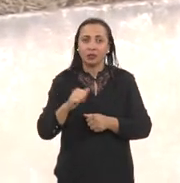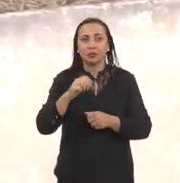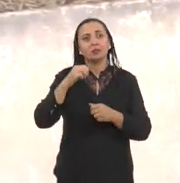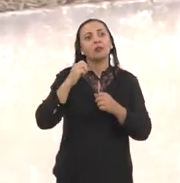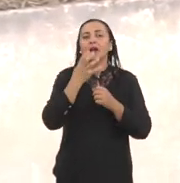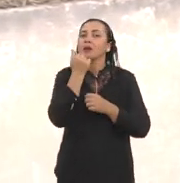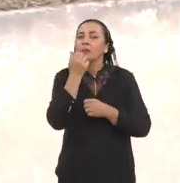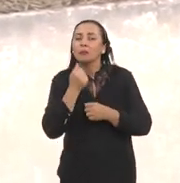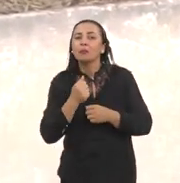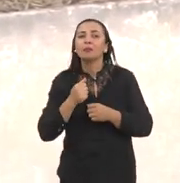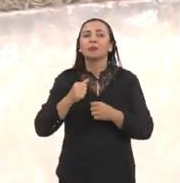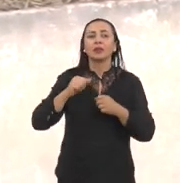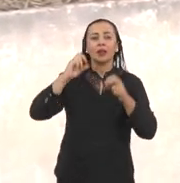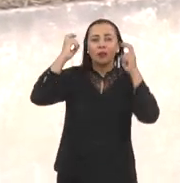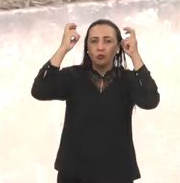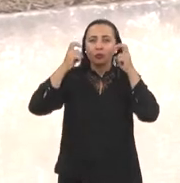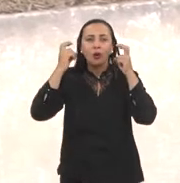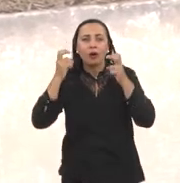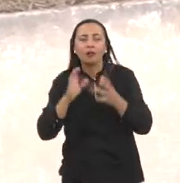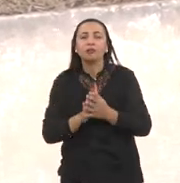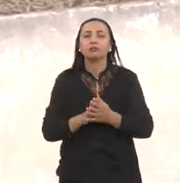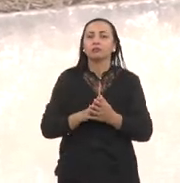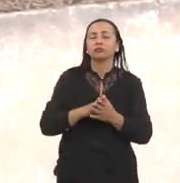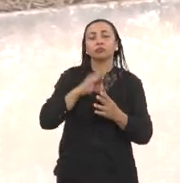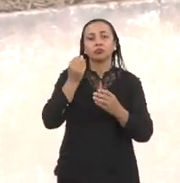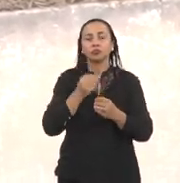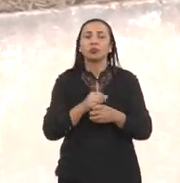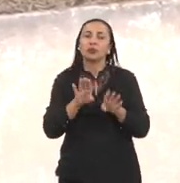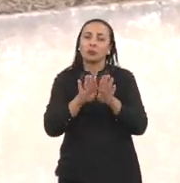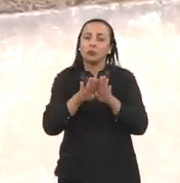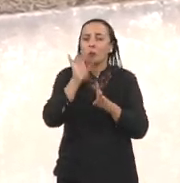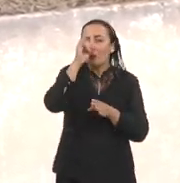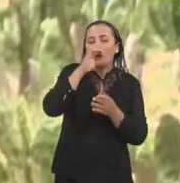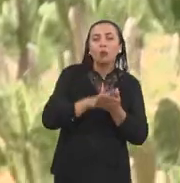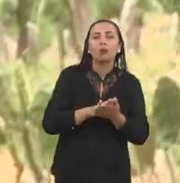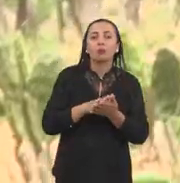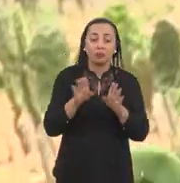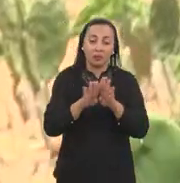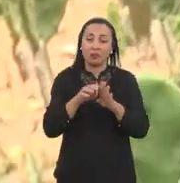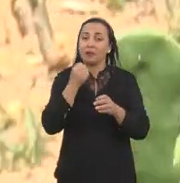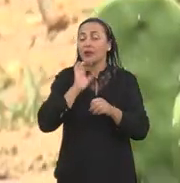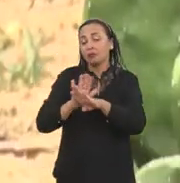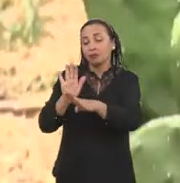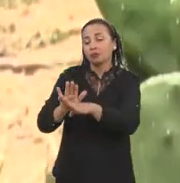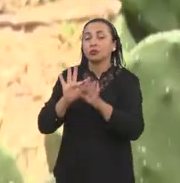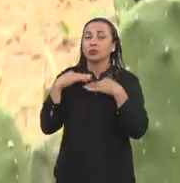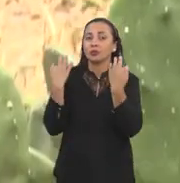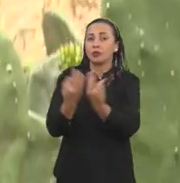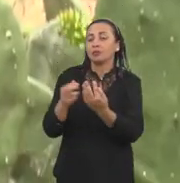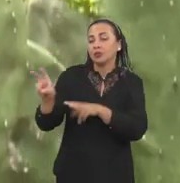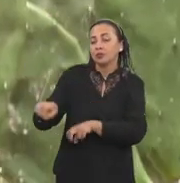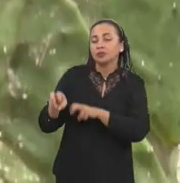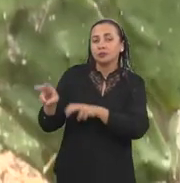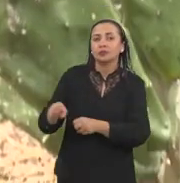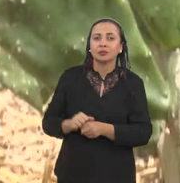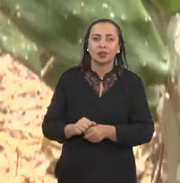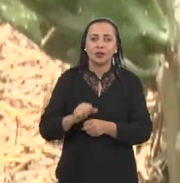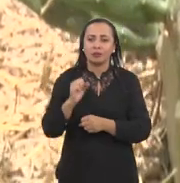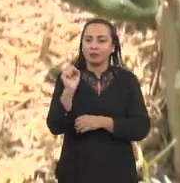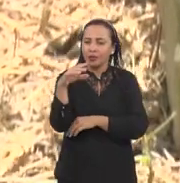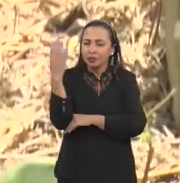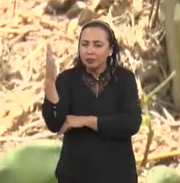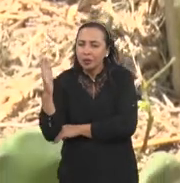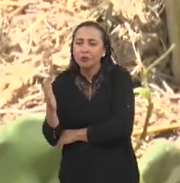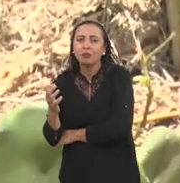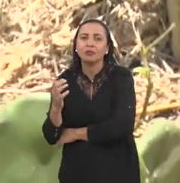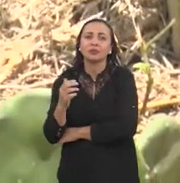alimentação do gado, leiteiro, do pequeno ruminante, mas também ela pode beneficiar produtores com a doação